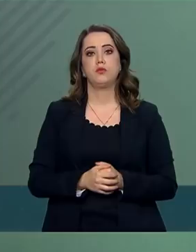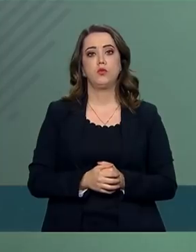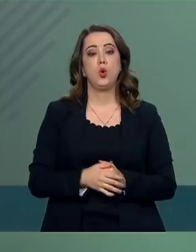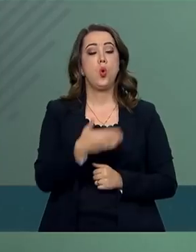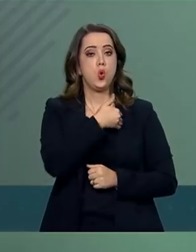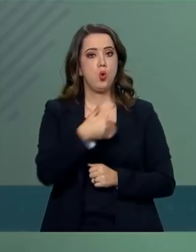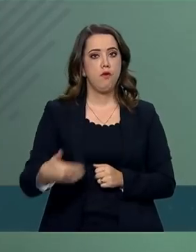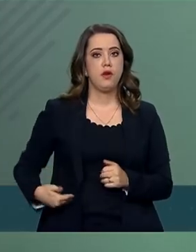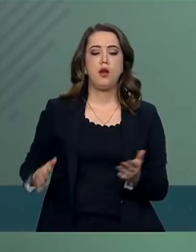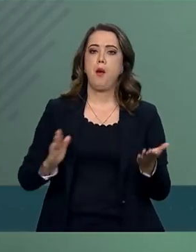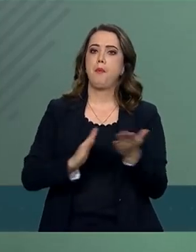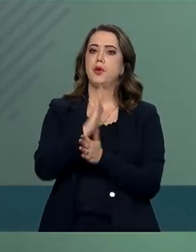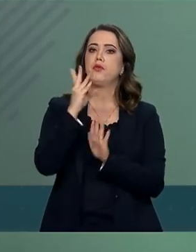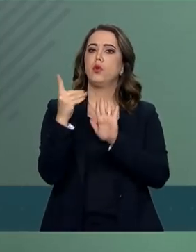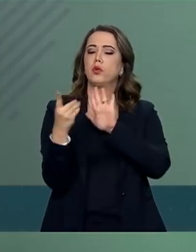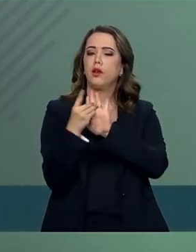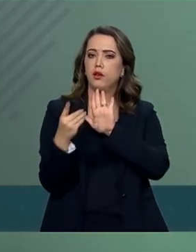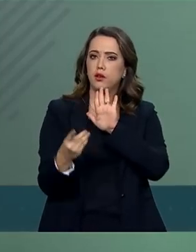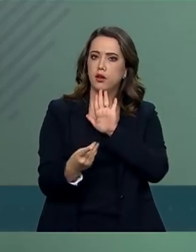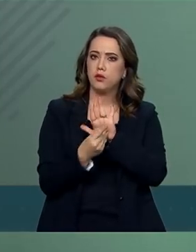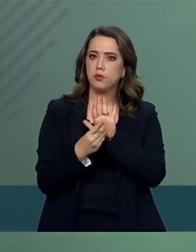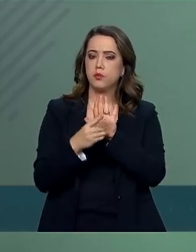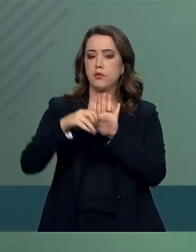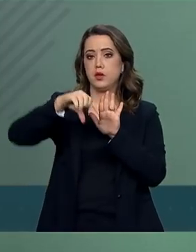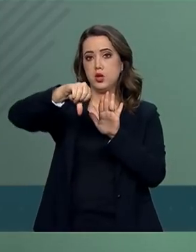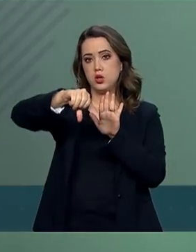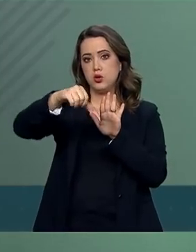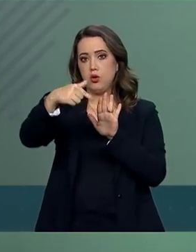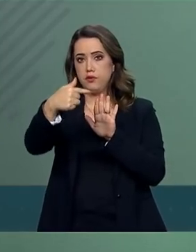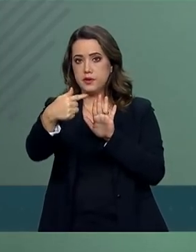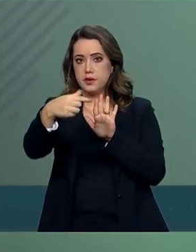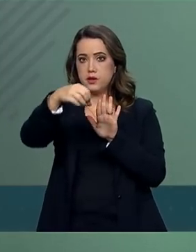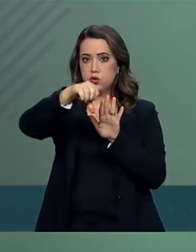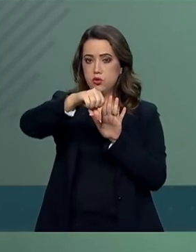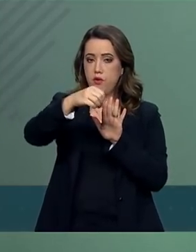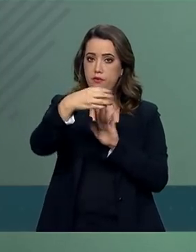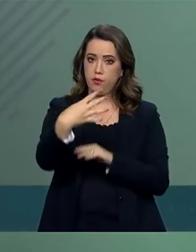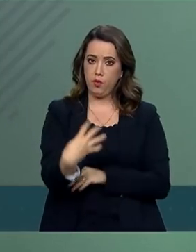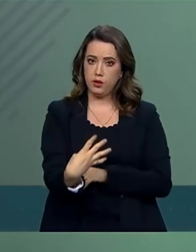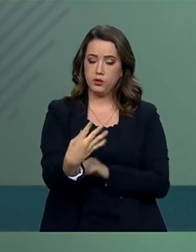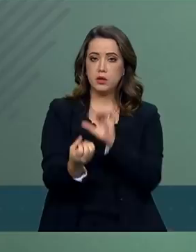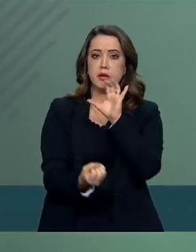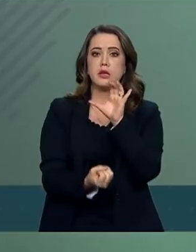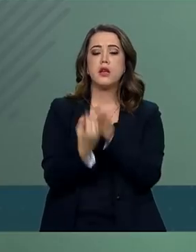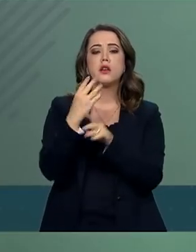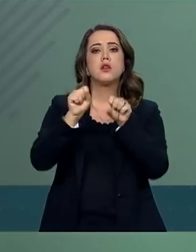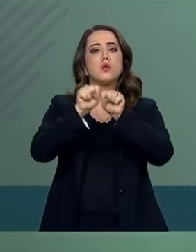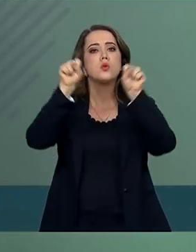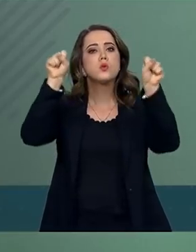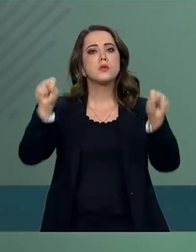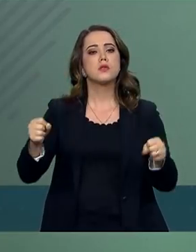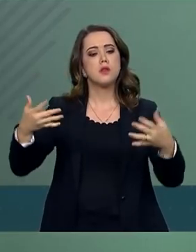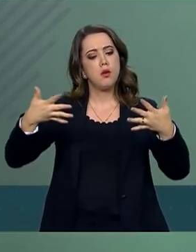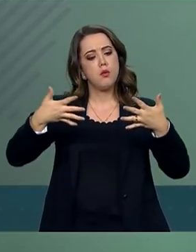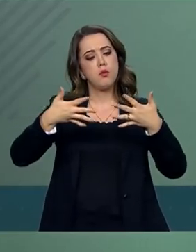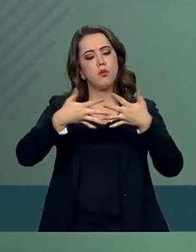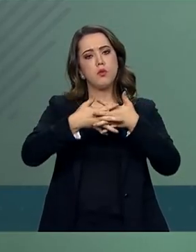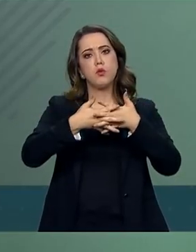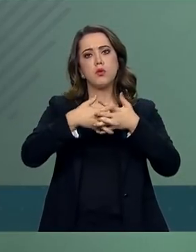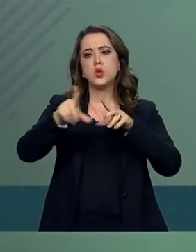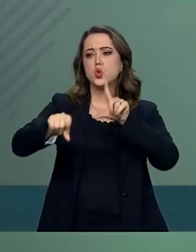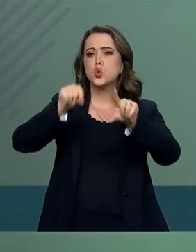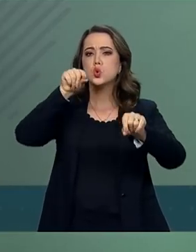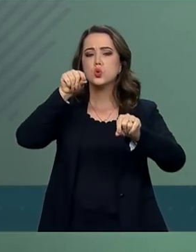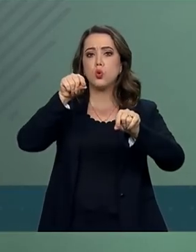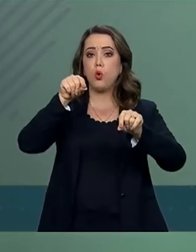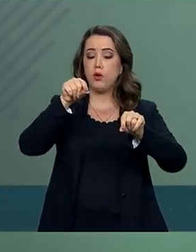o decreto 9794, que cria o Sistema Integrado de Nomeações